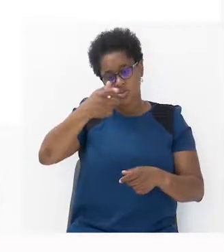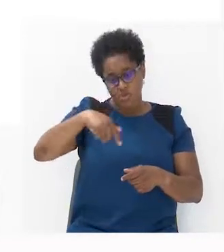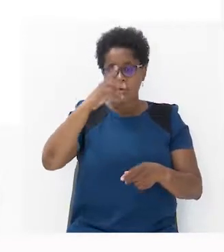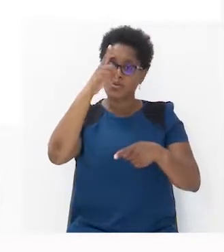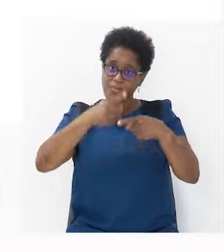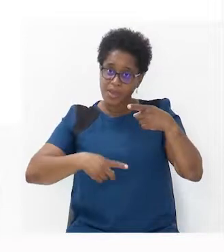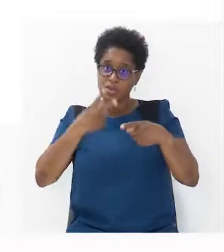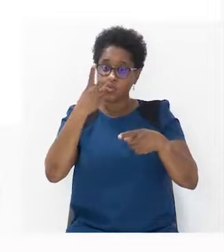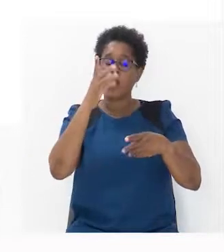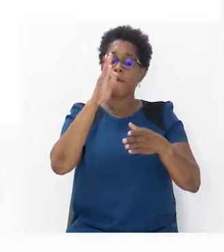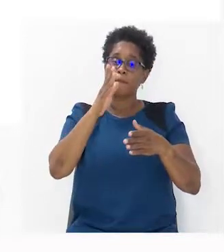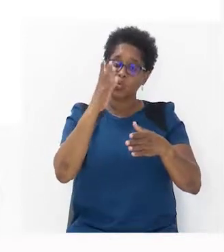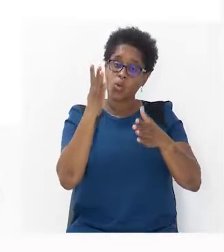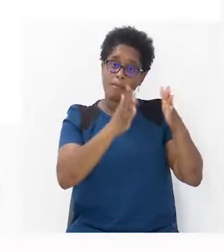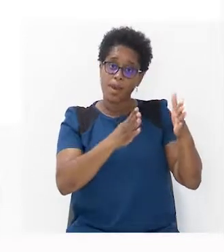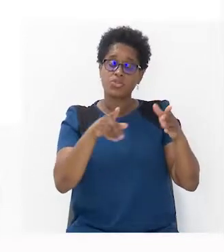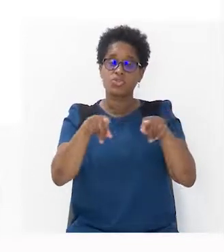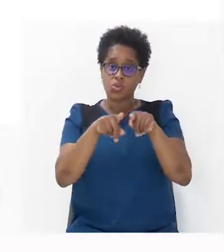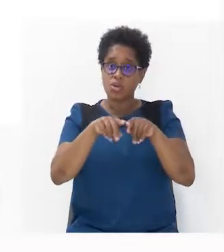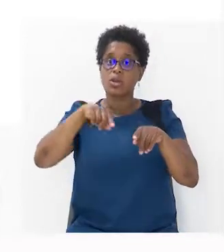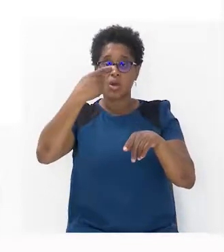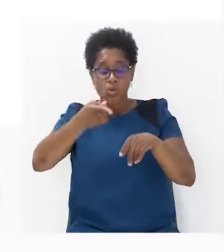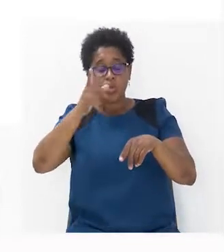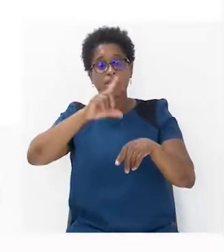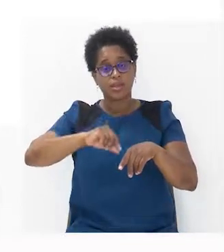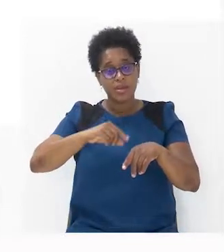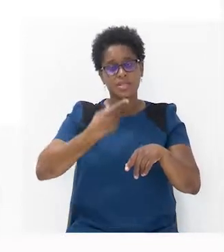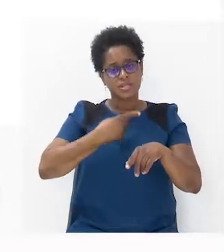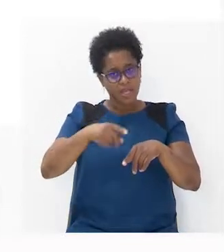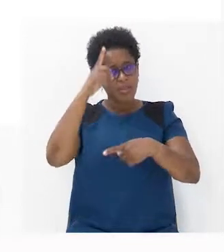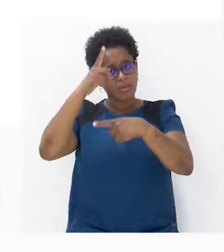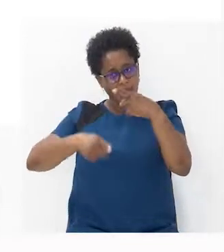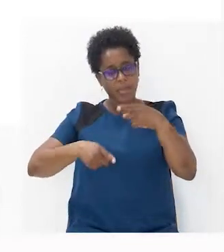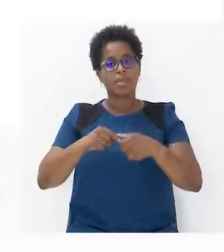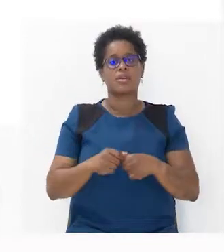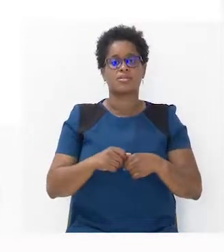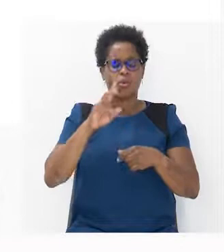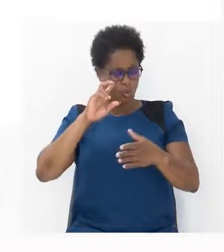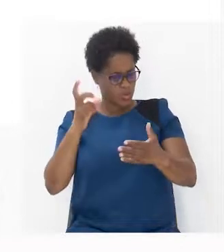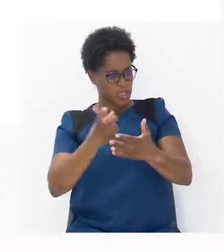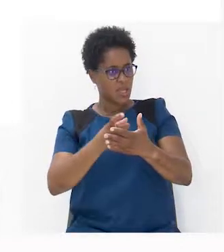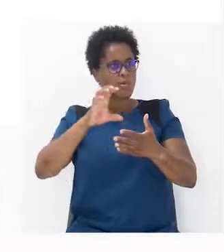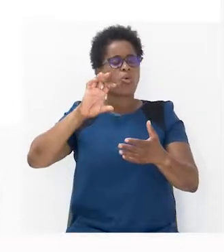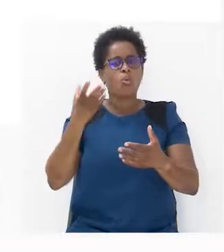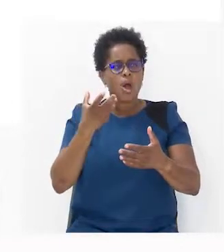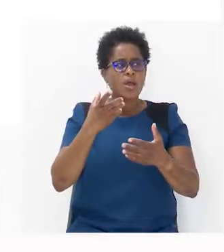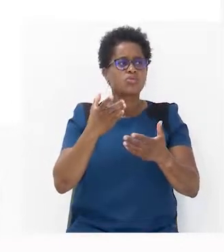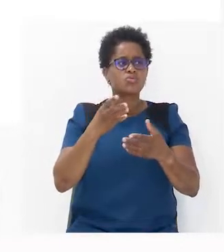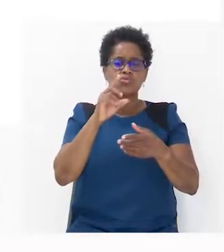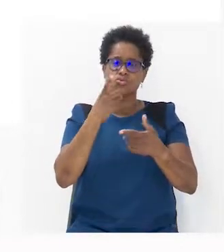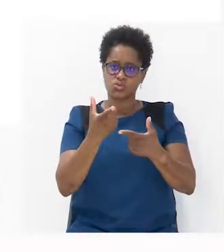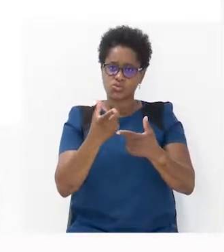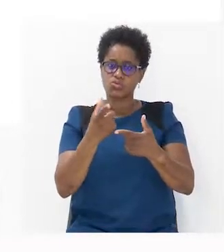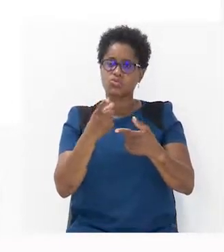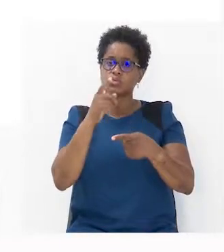pela metade. E etc. Observe que quando dividirmos o preço pela quantidade